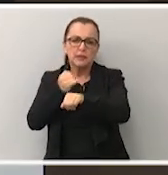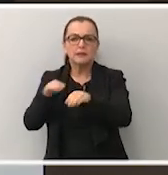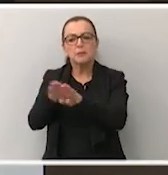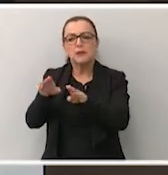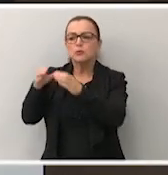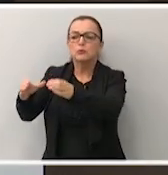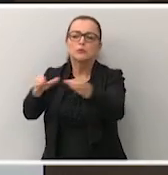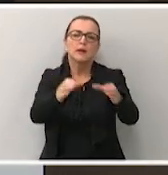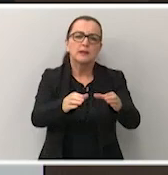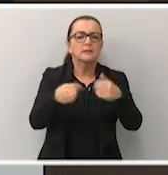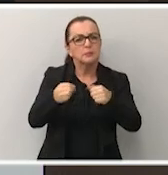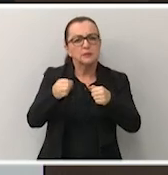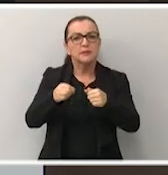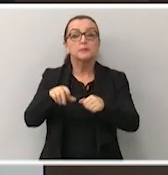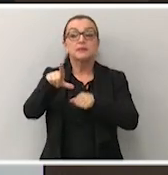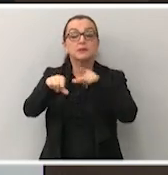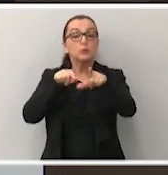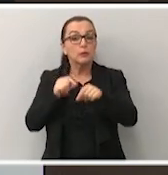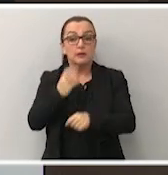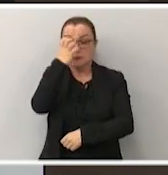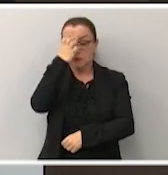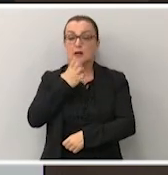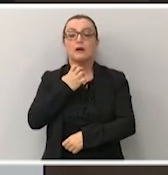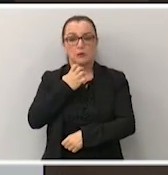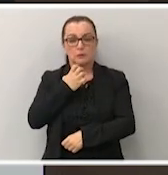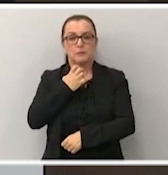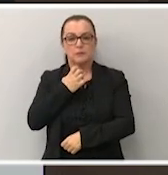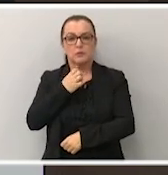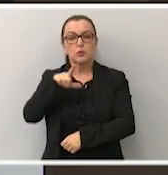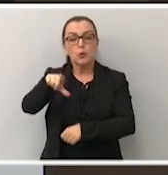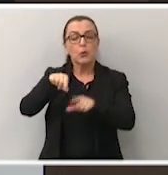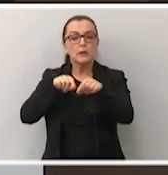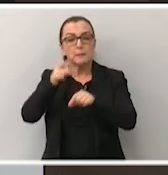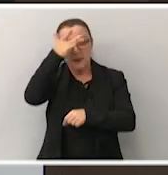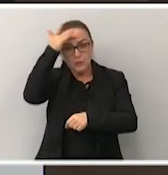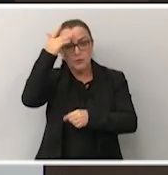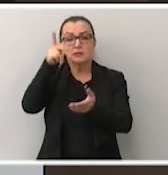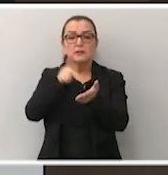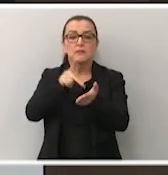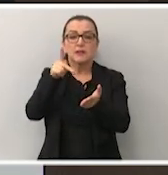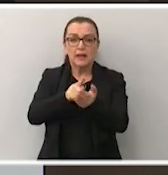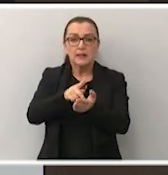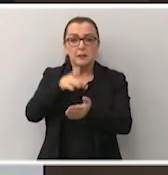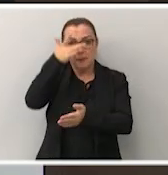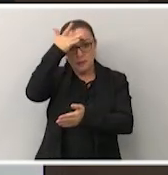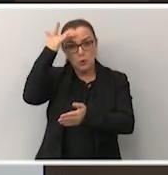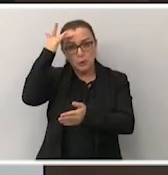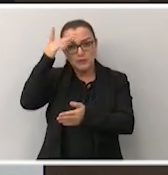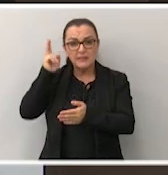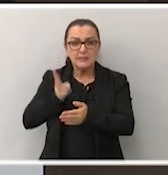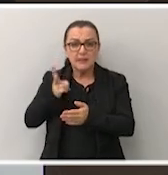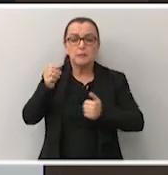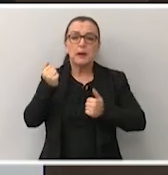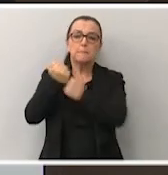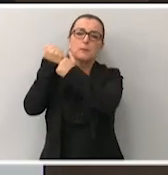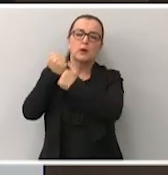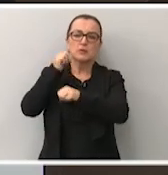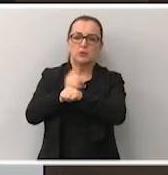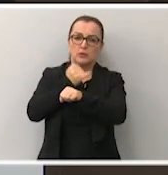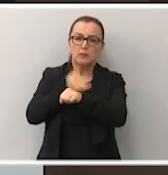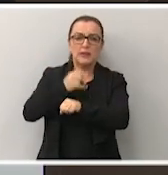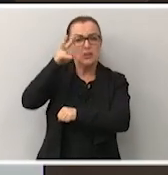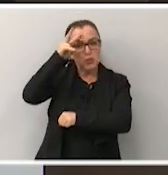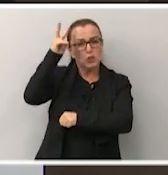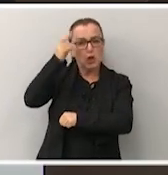afetam diariamente. Temos que escolher com muita seriedade, escolher pessoas que realmente sirvam a comunidade, tenham um